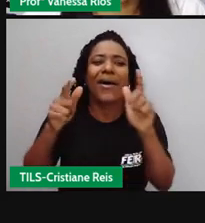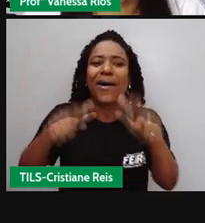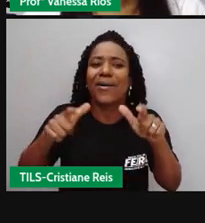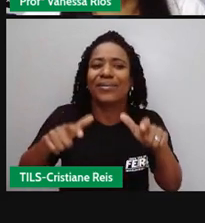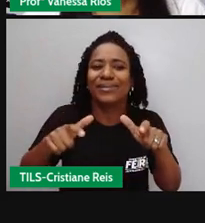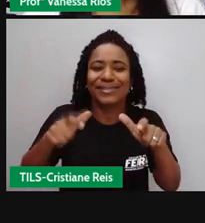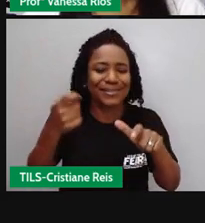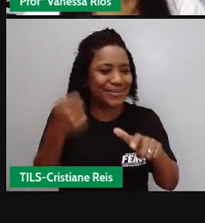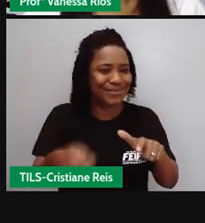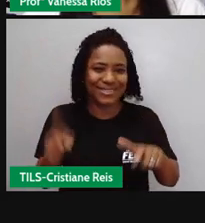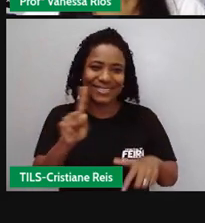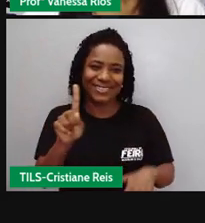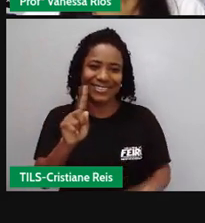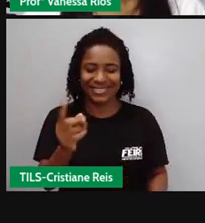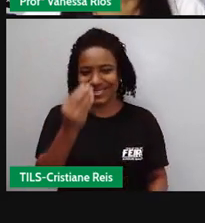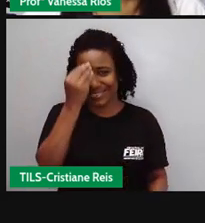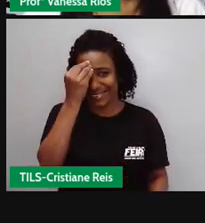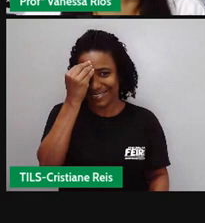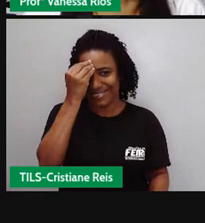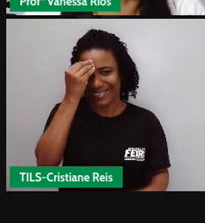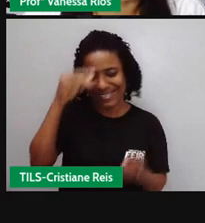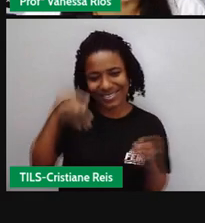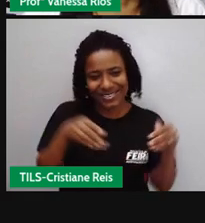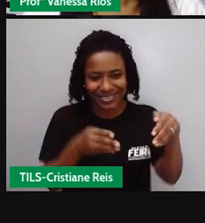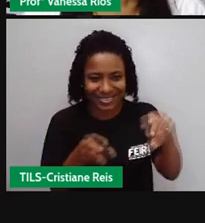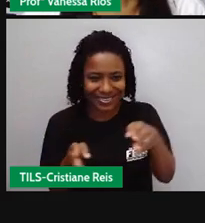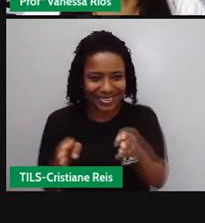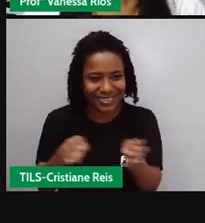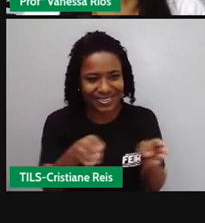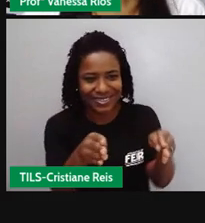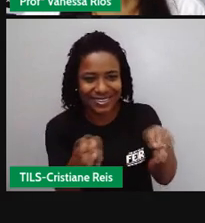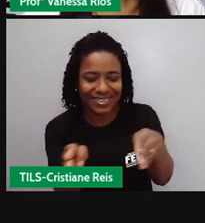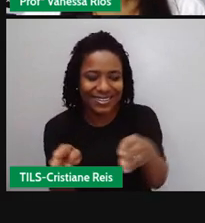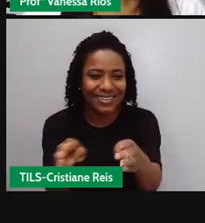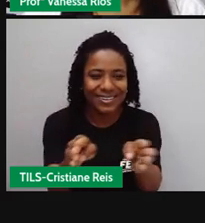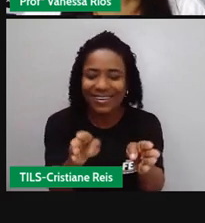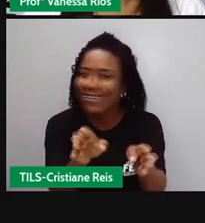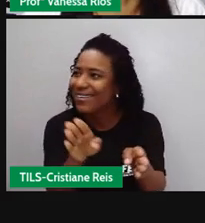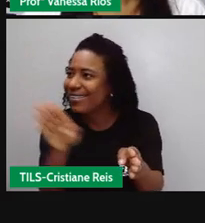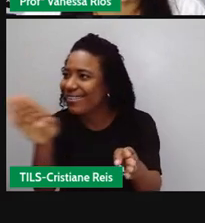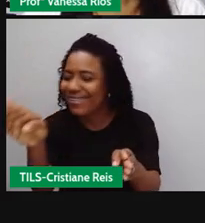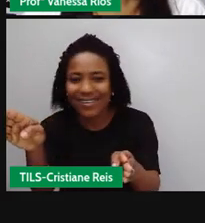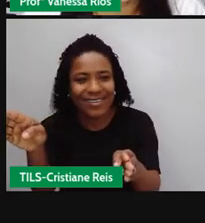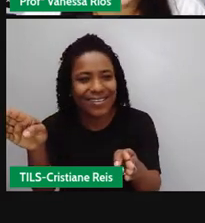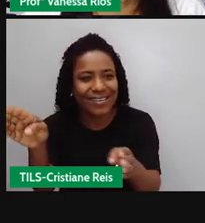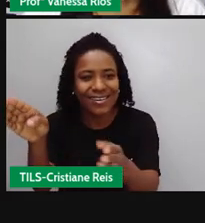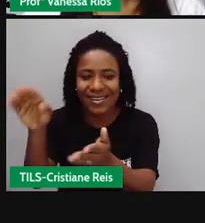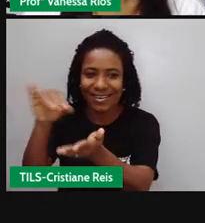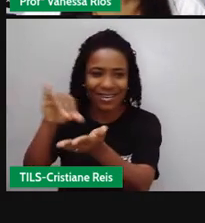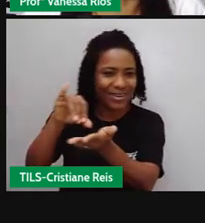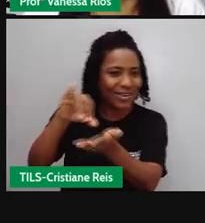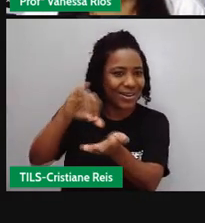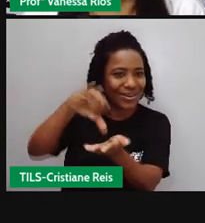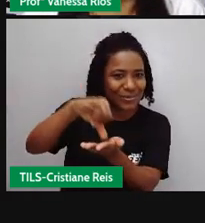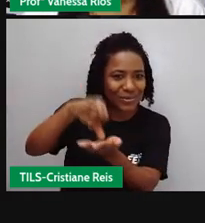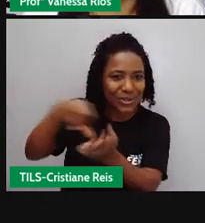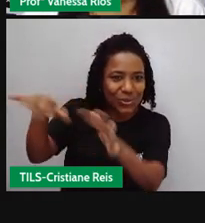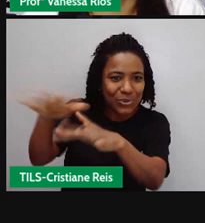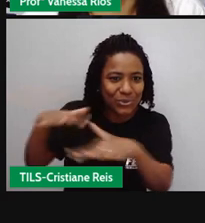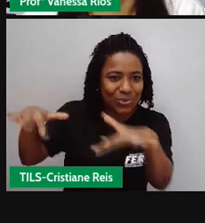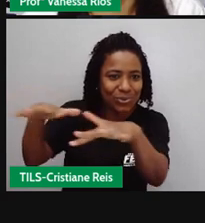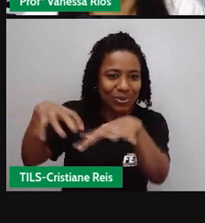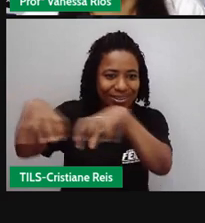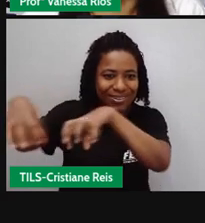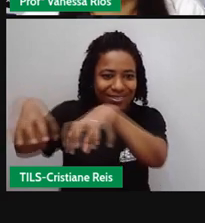guiando-se por suas lembranças o centro continua como era a praça a igreja